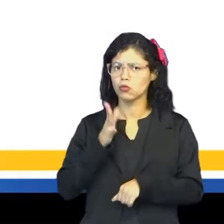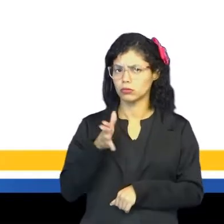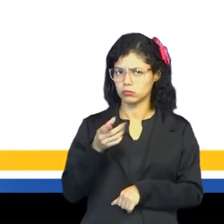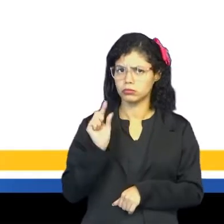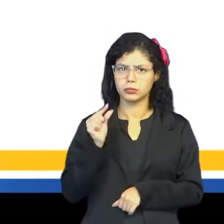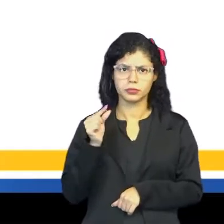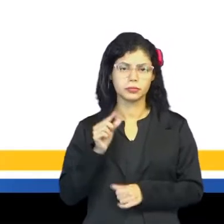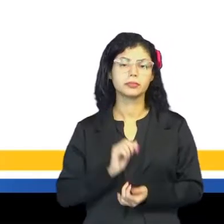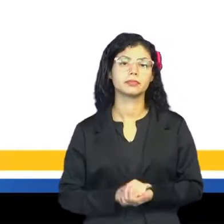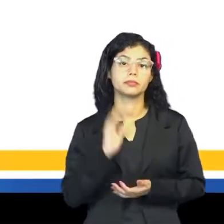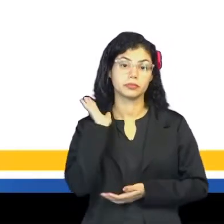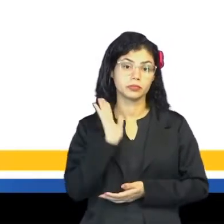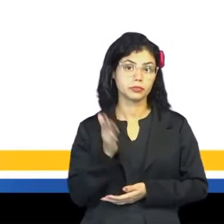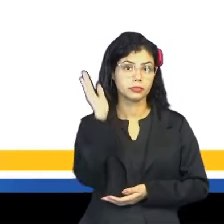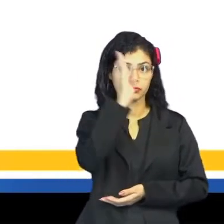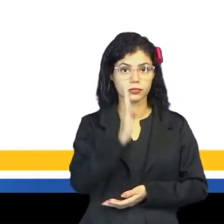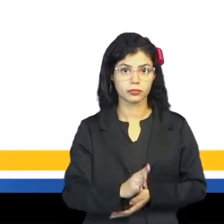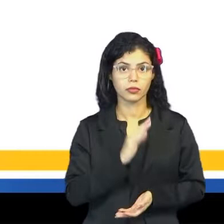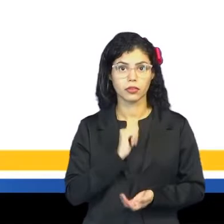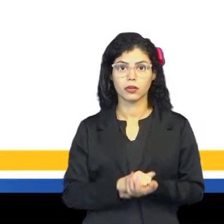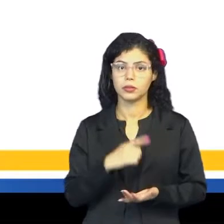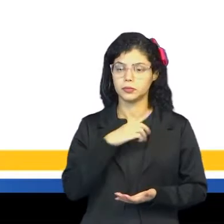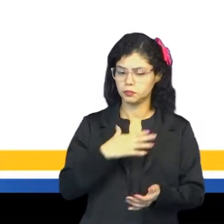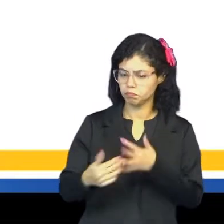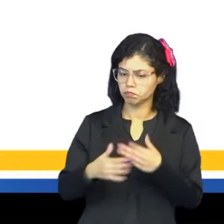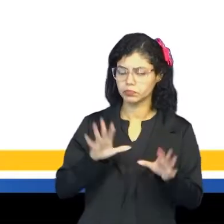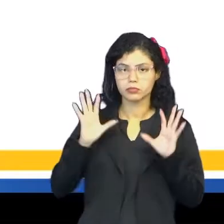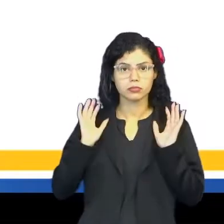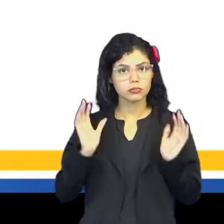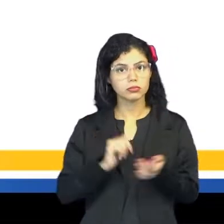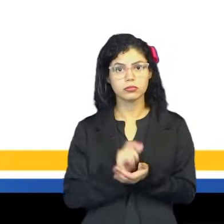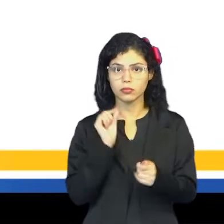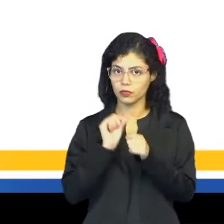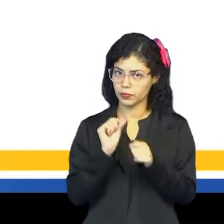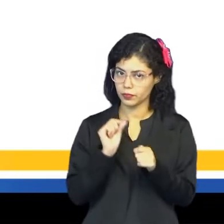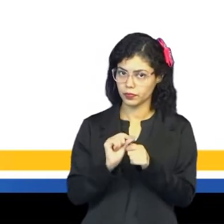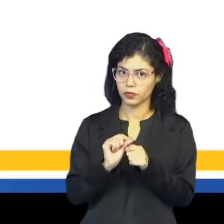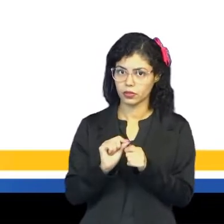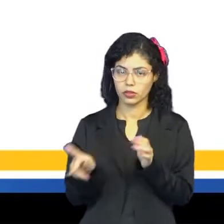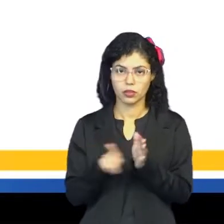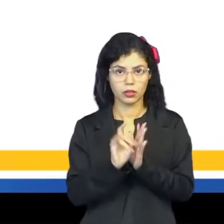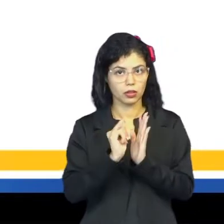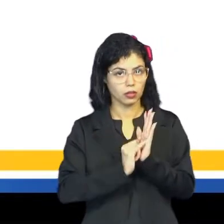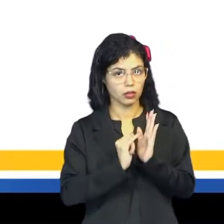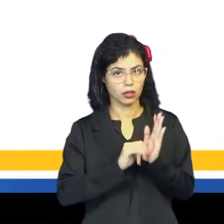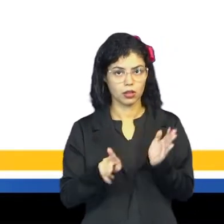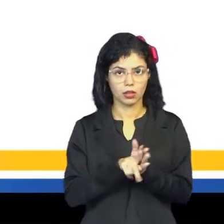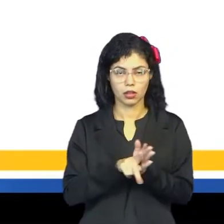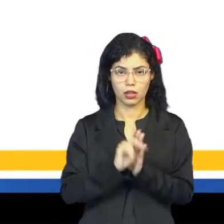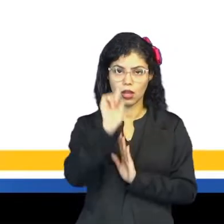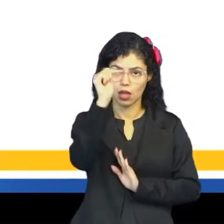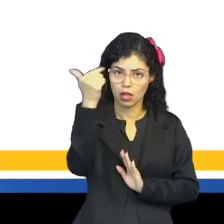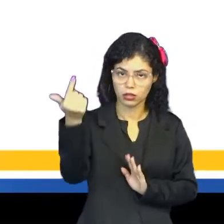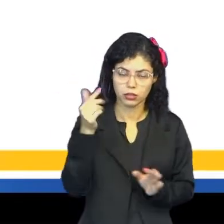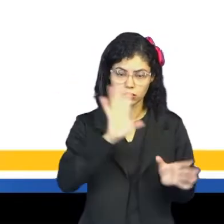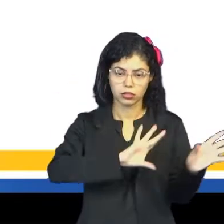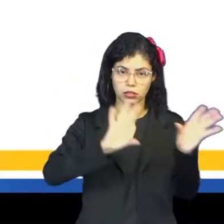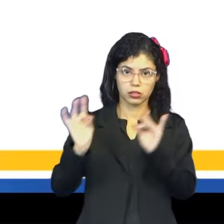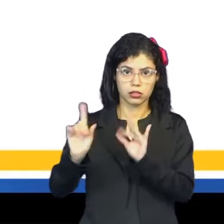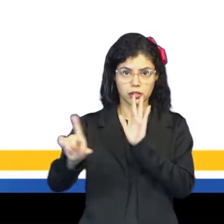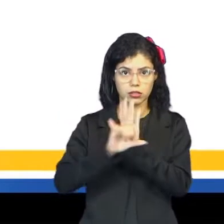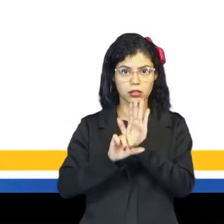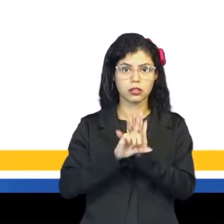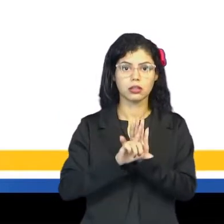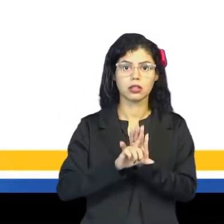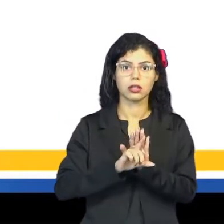Já no Brasil, já independentemente, foi instituído, através da